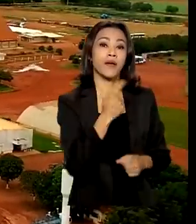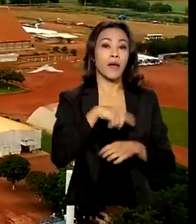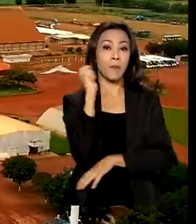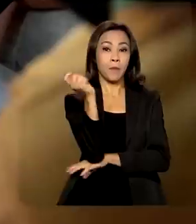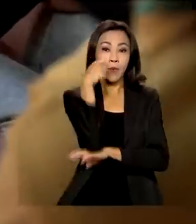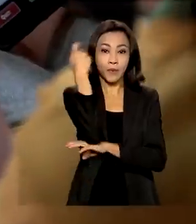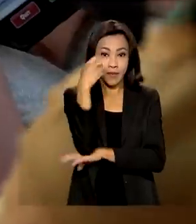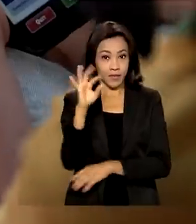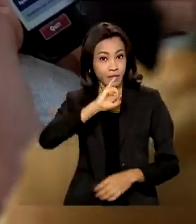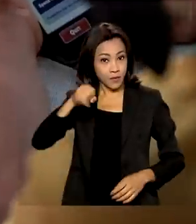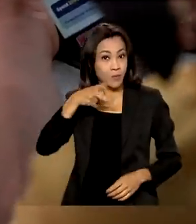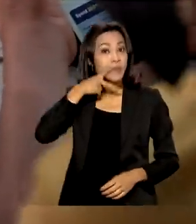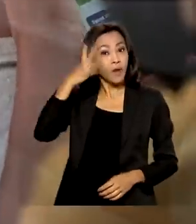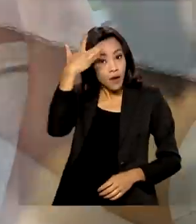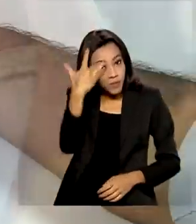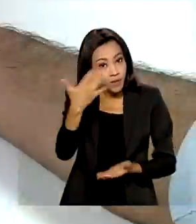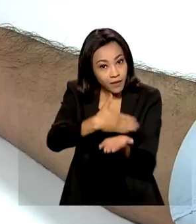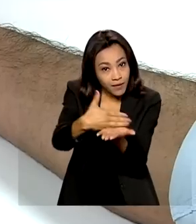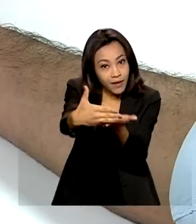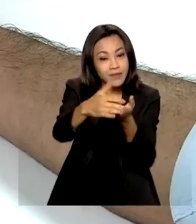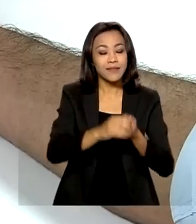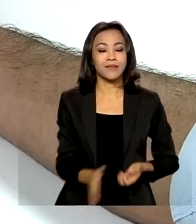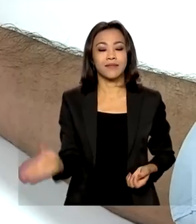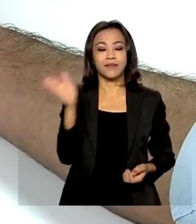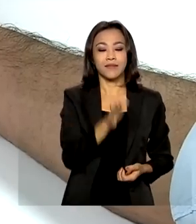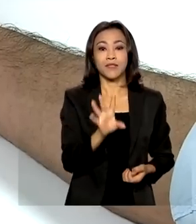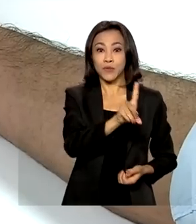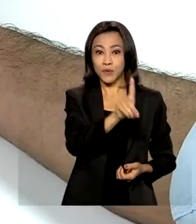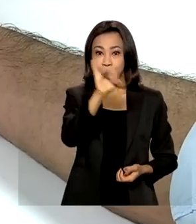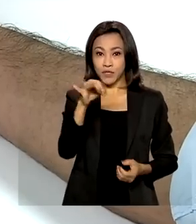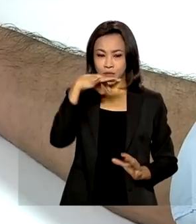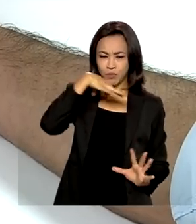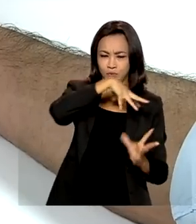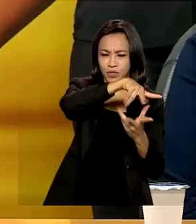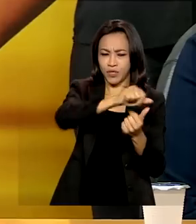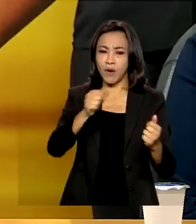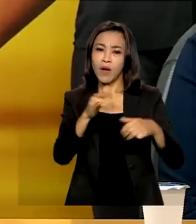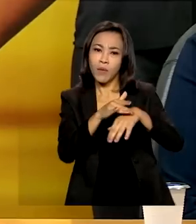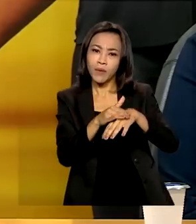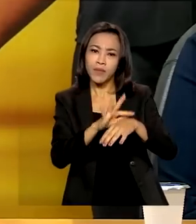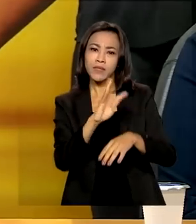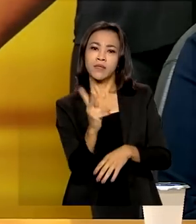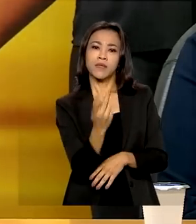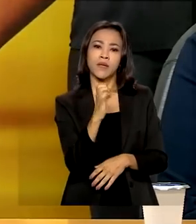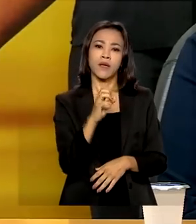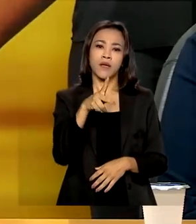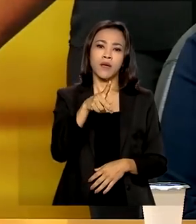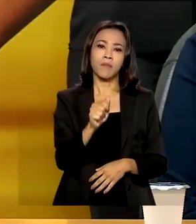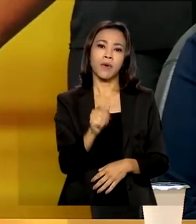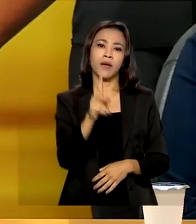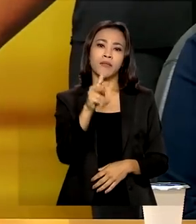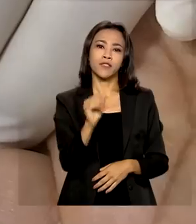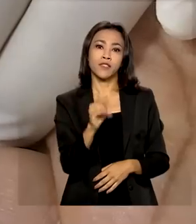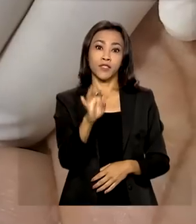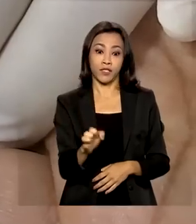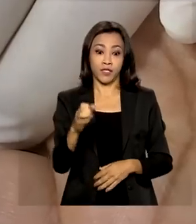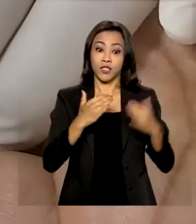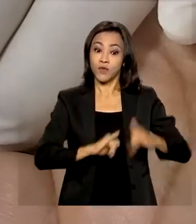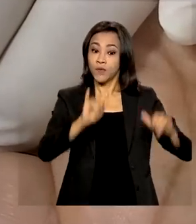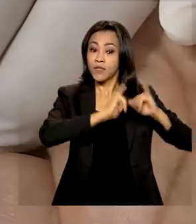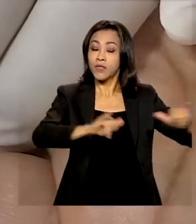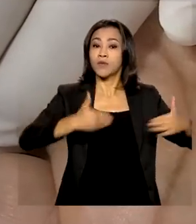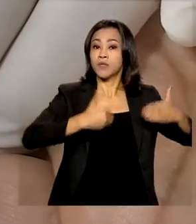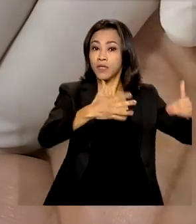Pessoa a partir de amanhã. No Dia Mundial de Luta contra as Hepatites, campanha do Ministério da Saúde alerta sobre o